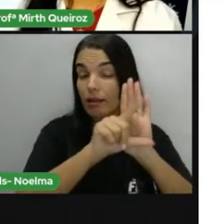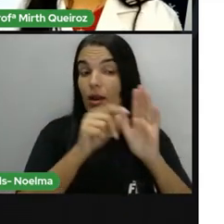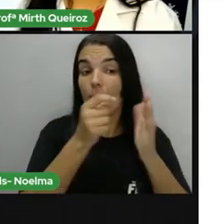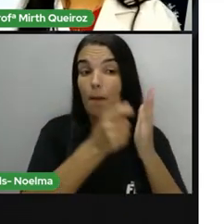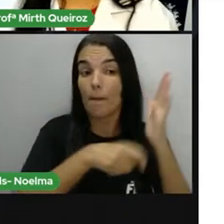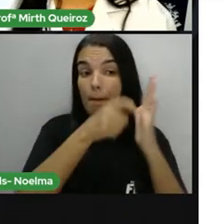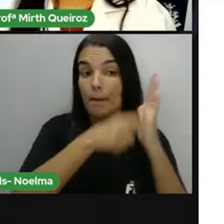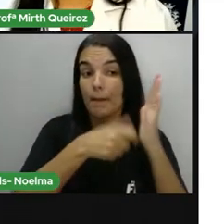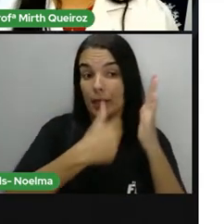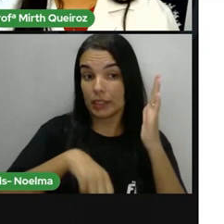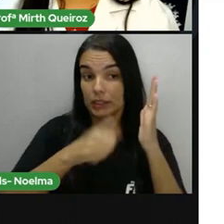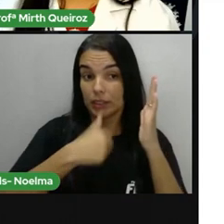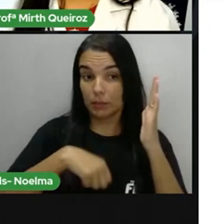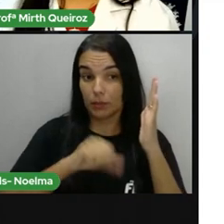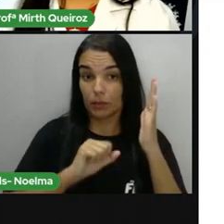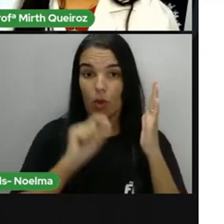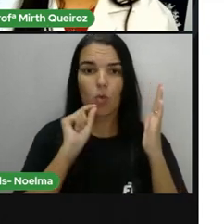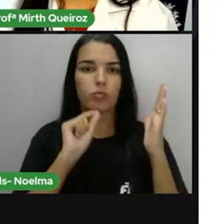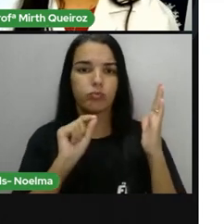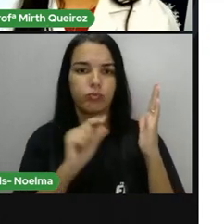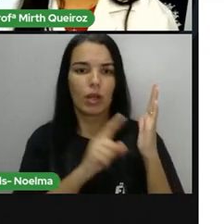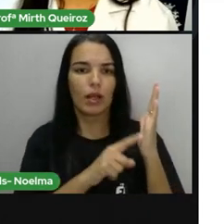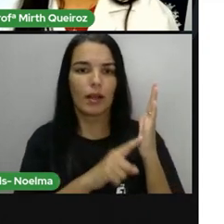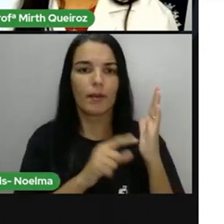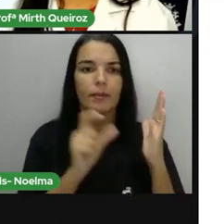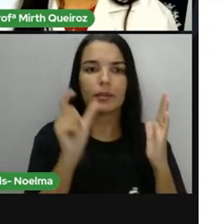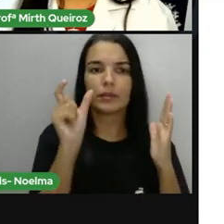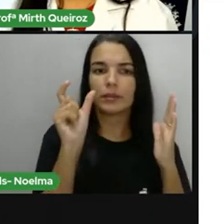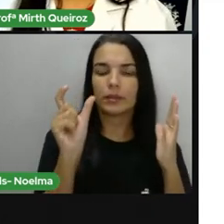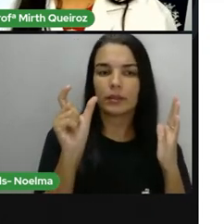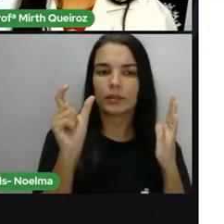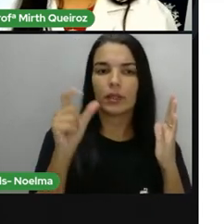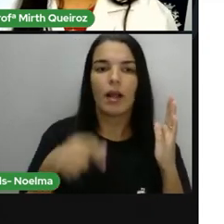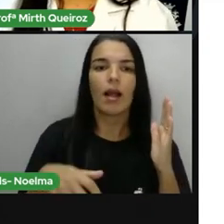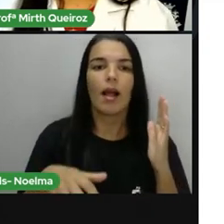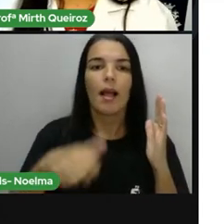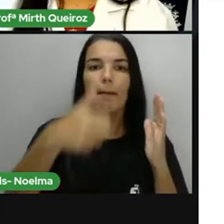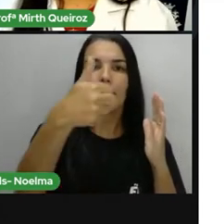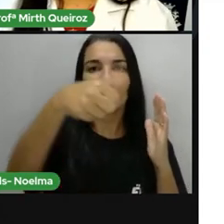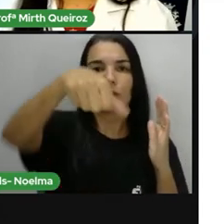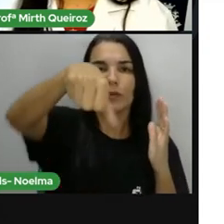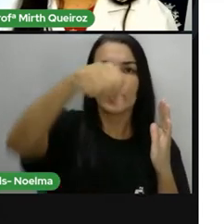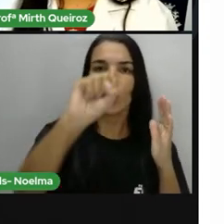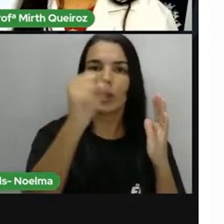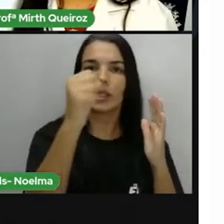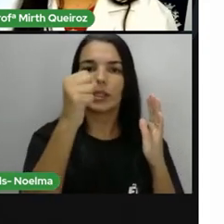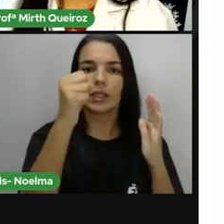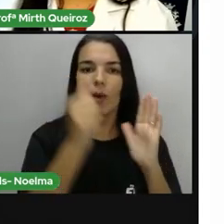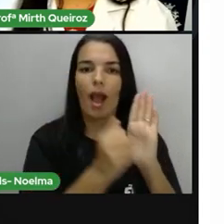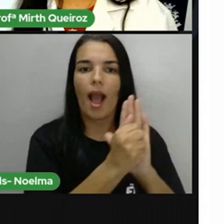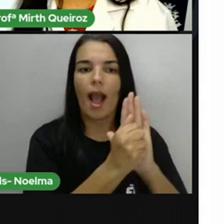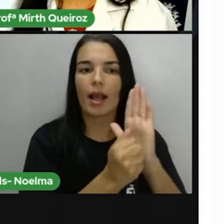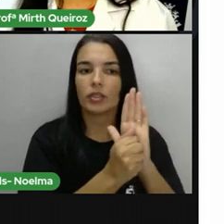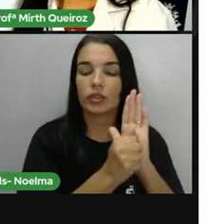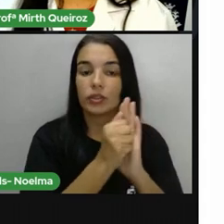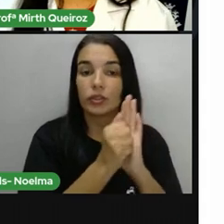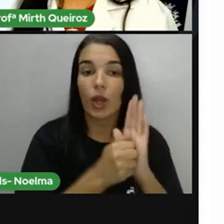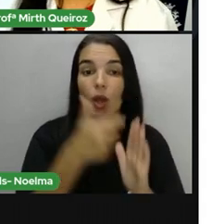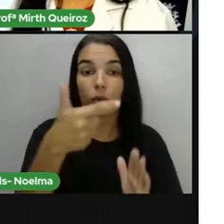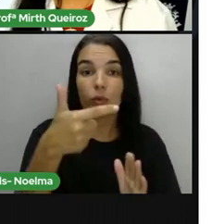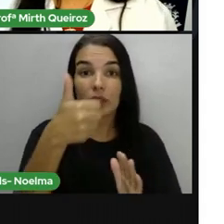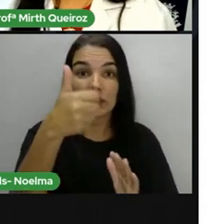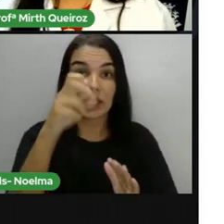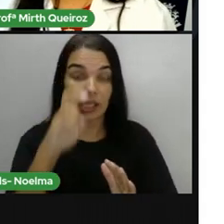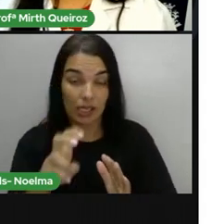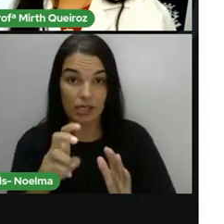patrimônio material e imaterial, que é a Constituição Federal de 1988, artigos 215